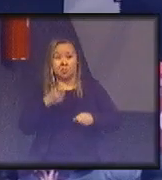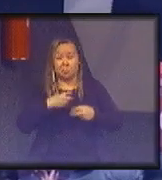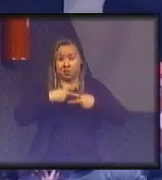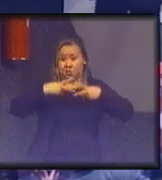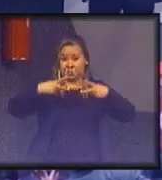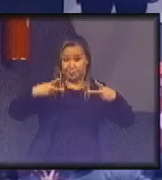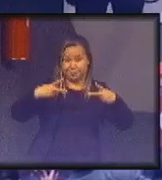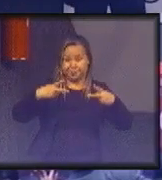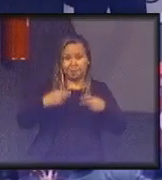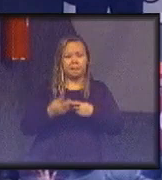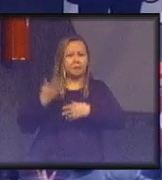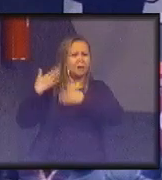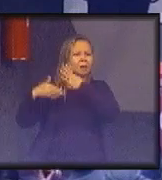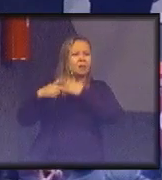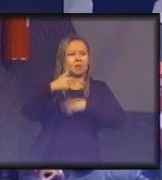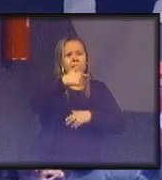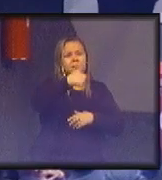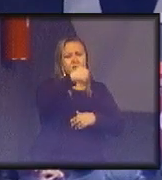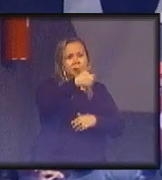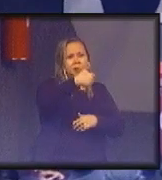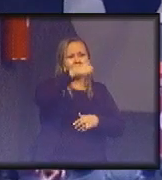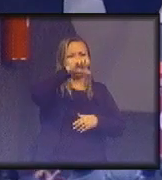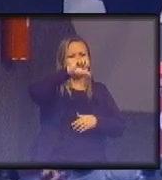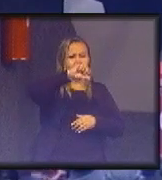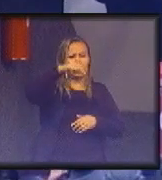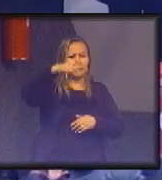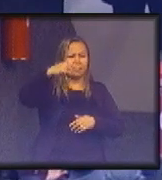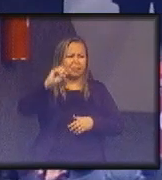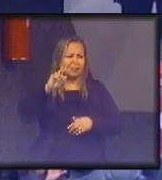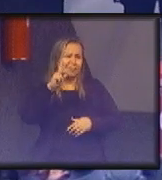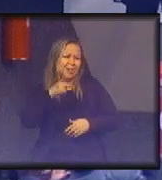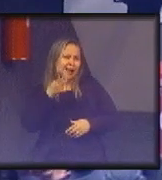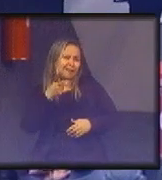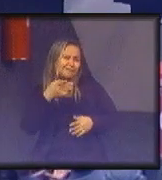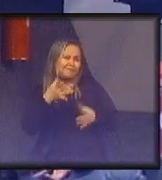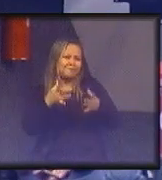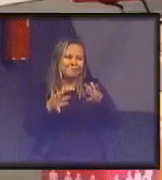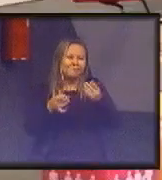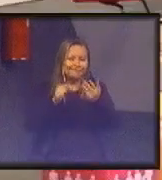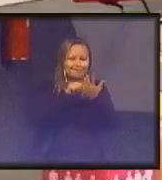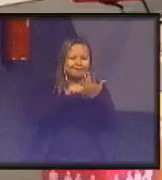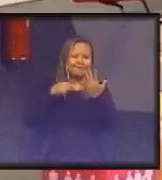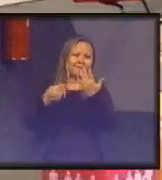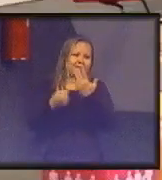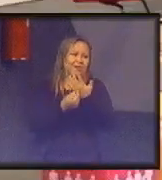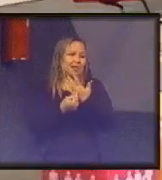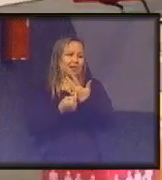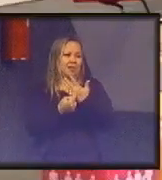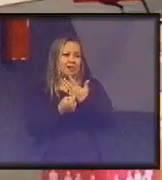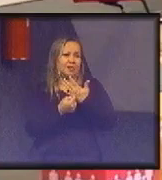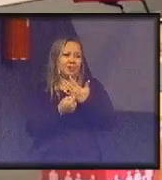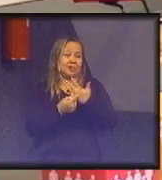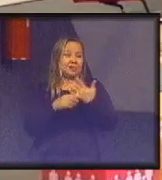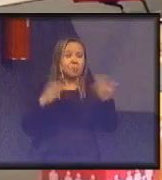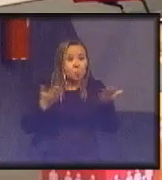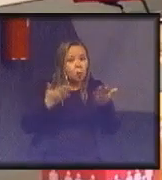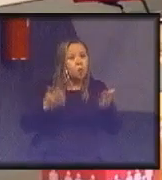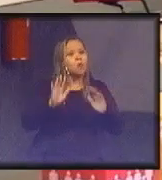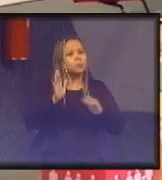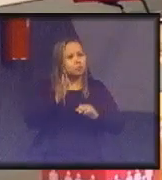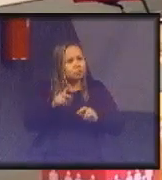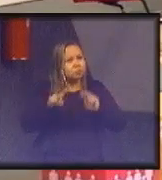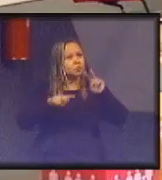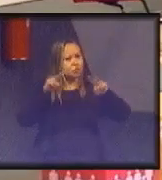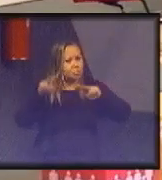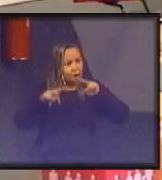abstrata, ao contrário do que é hoje. Hoje, você ligou a televisão, você estava vendo o que está acontecendo no mundo.